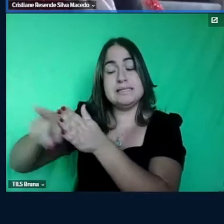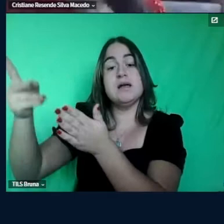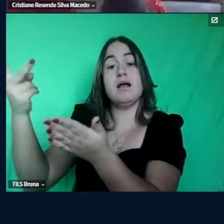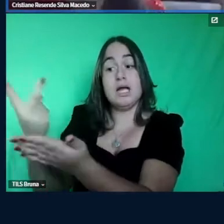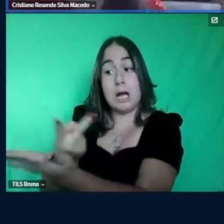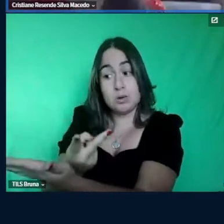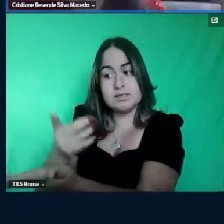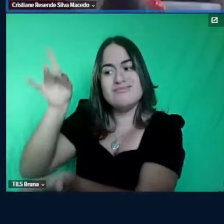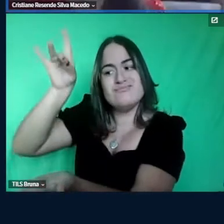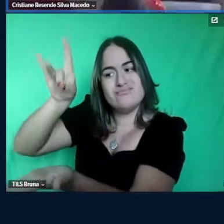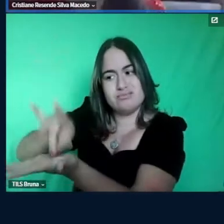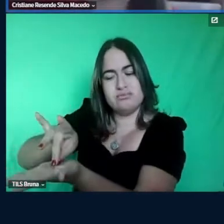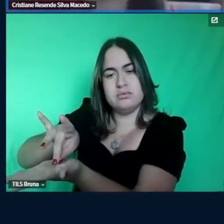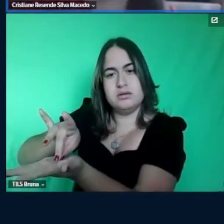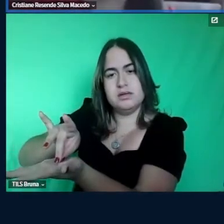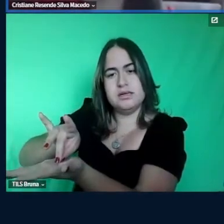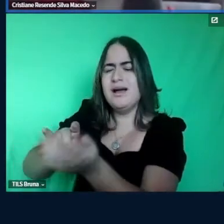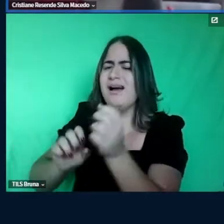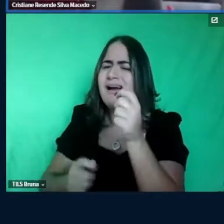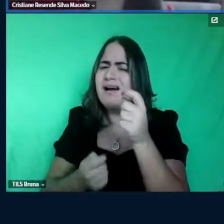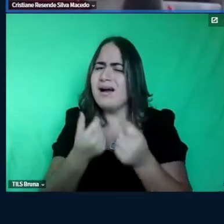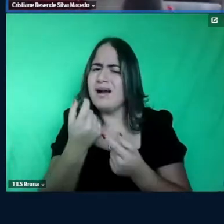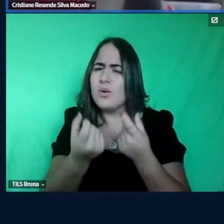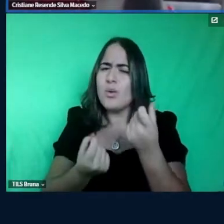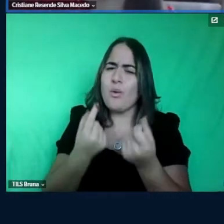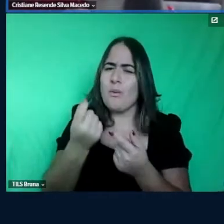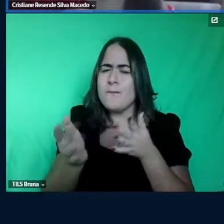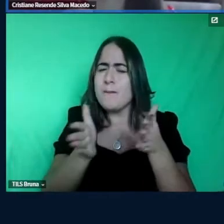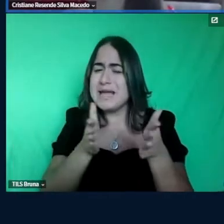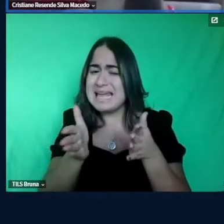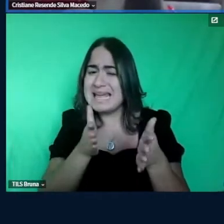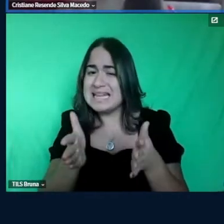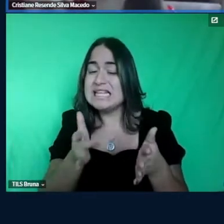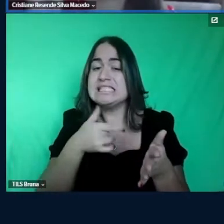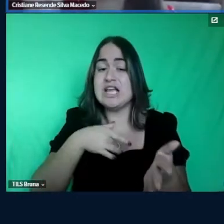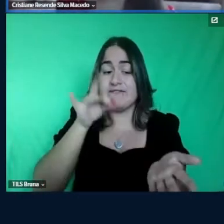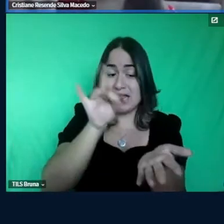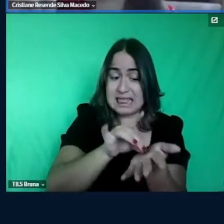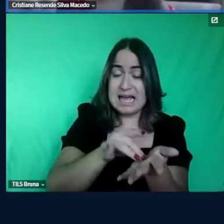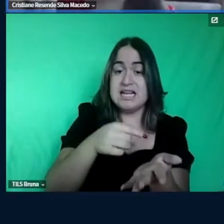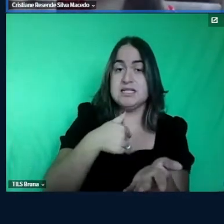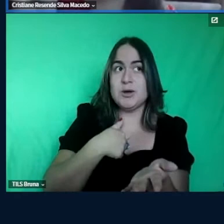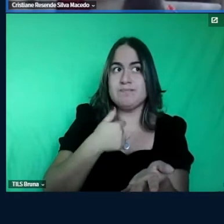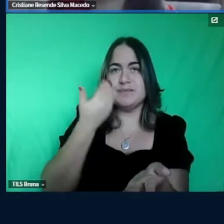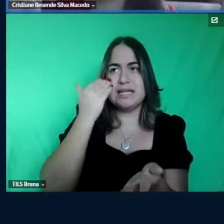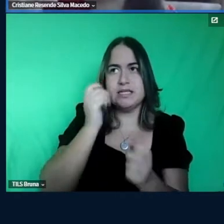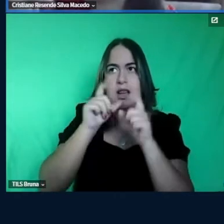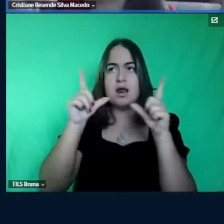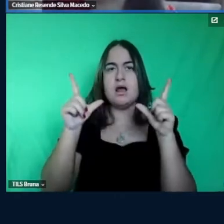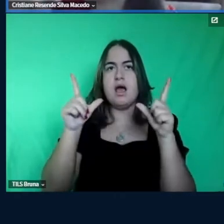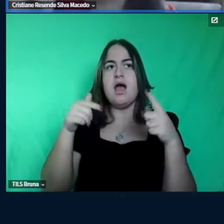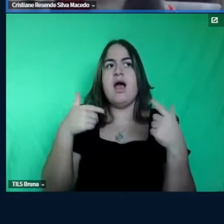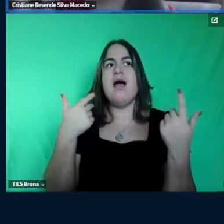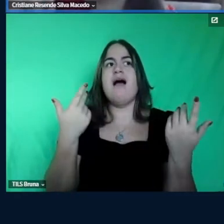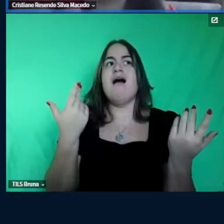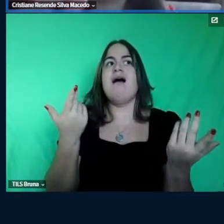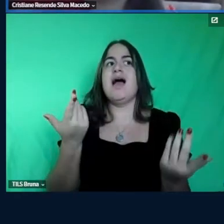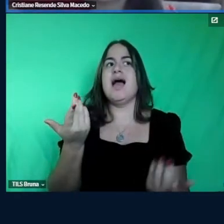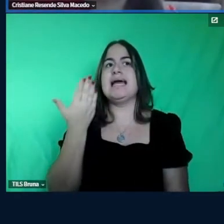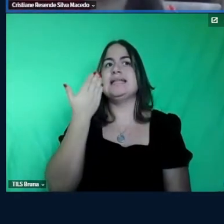um momento que eu assim realmente caiu a ficha de que ela estava começando